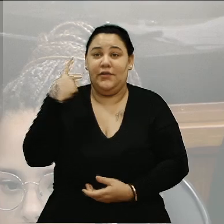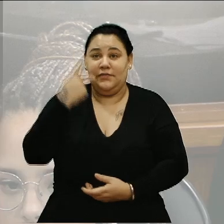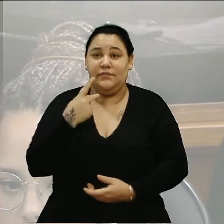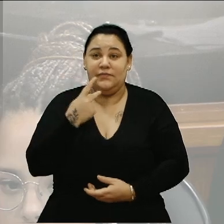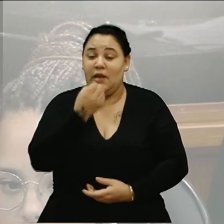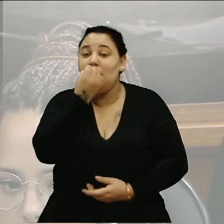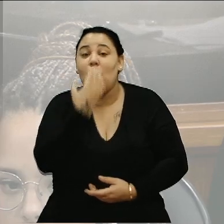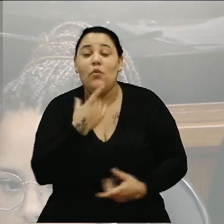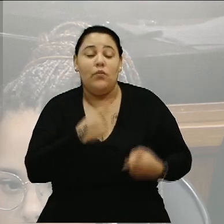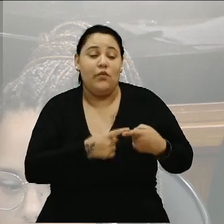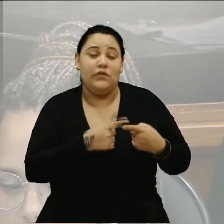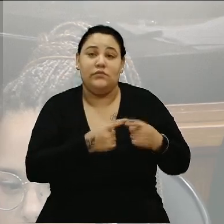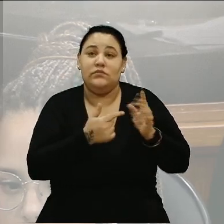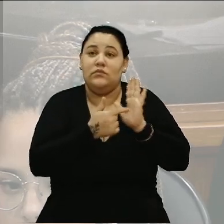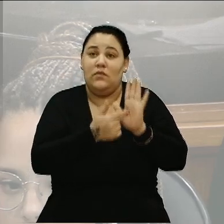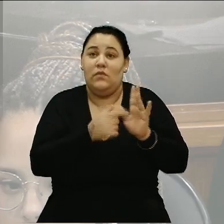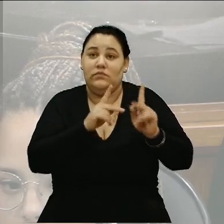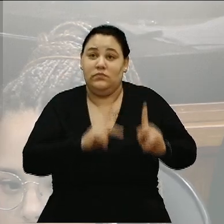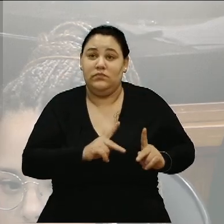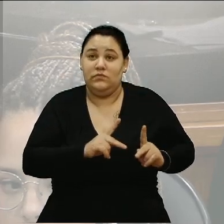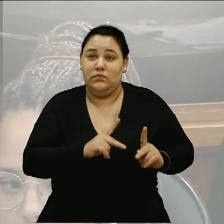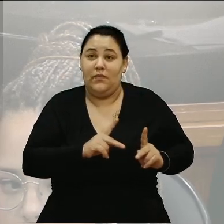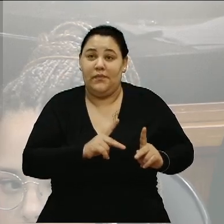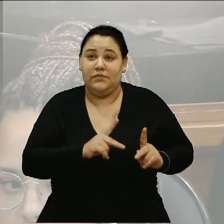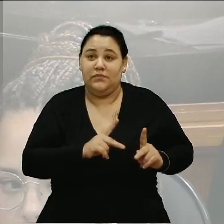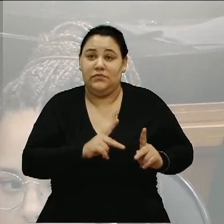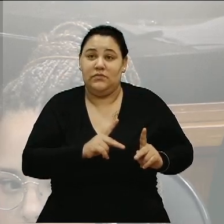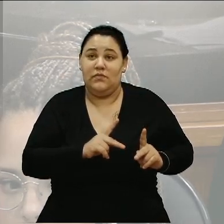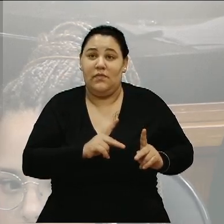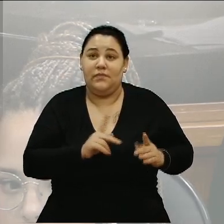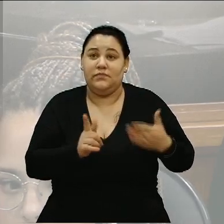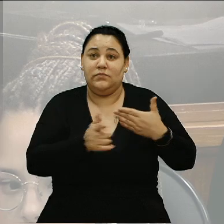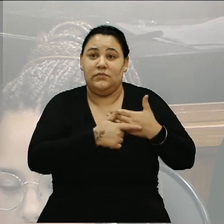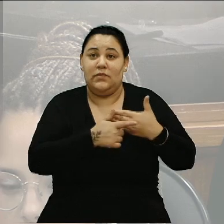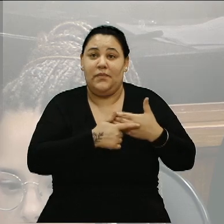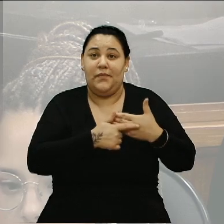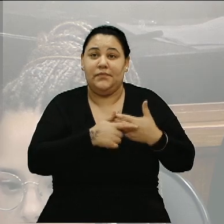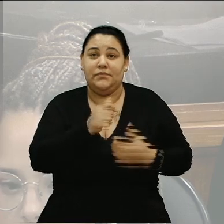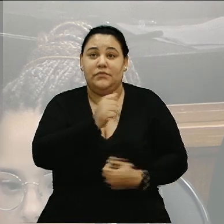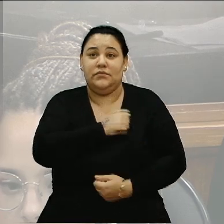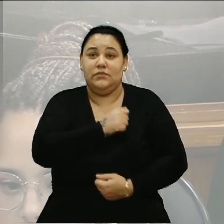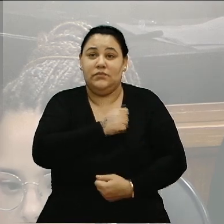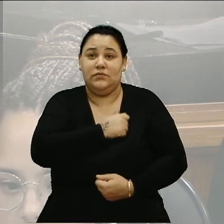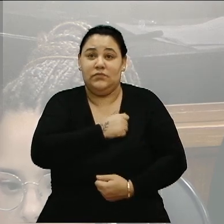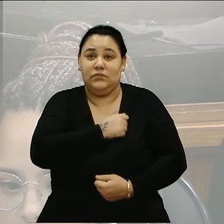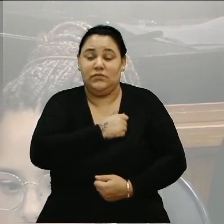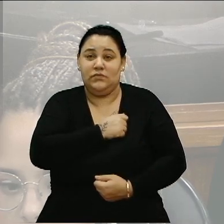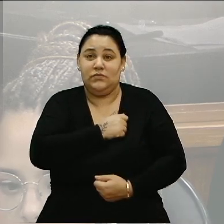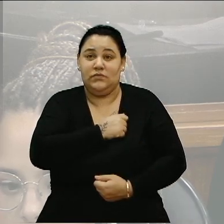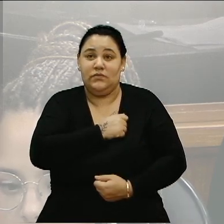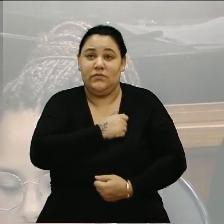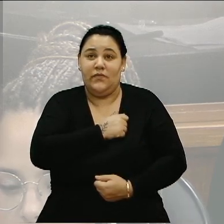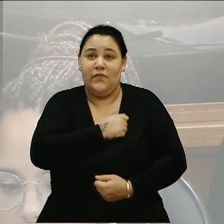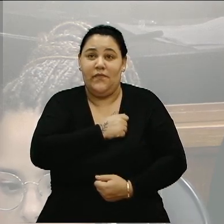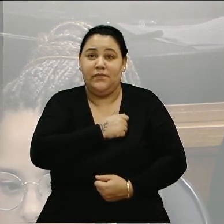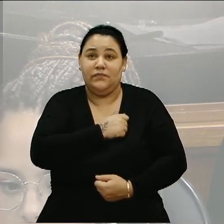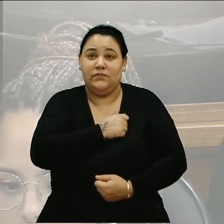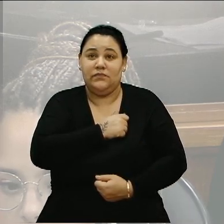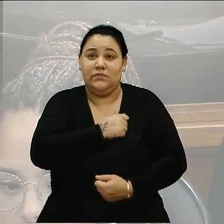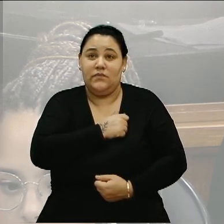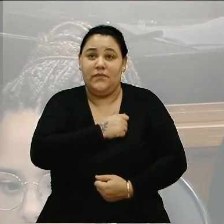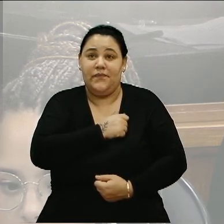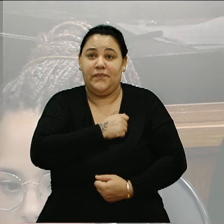as pessoas numa situação de humildade, ou deveriam. Deveriam colocar as pessoas numa situação de